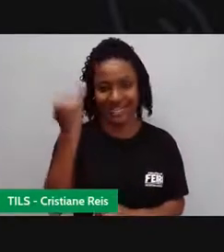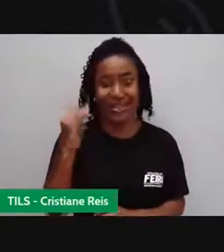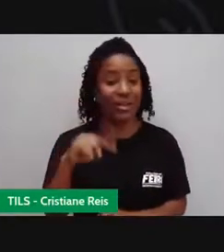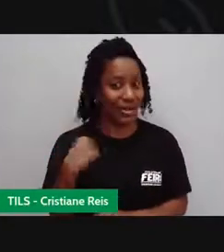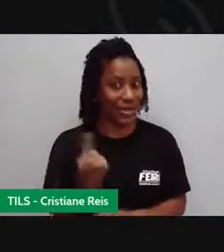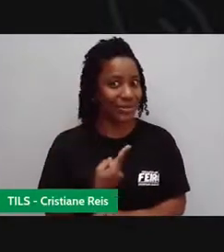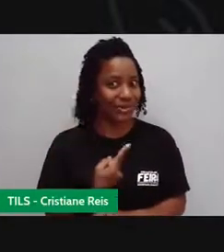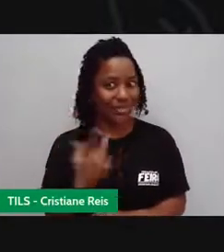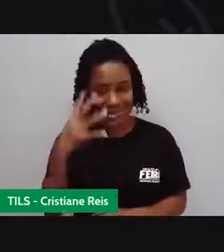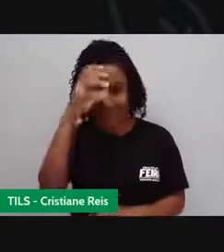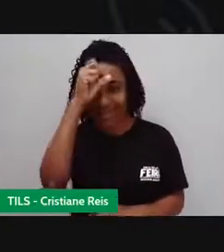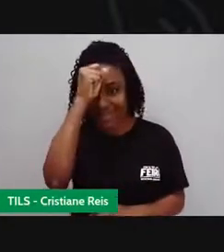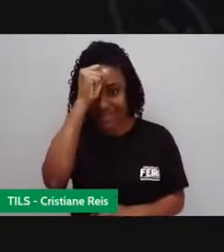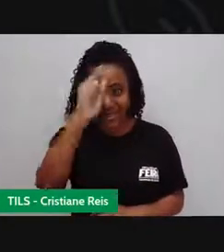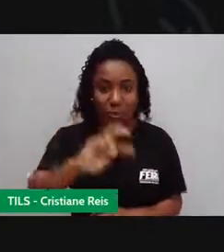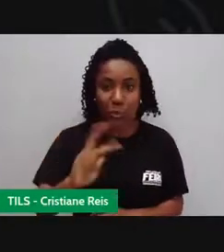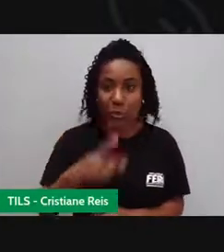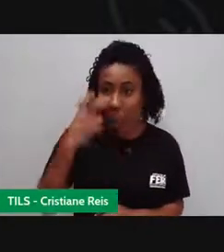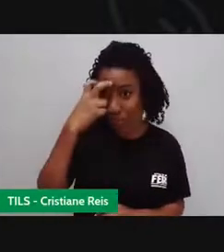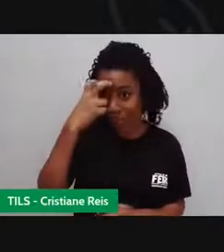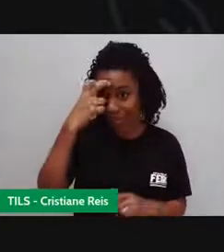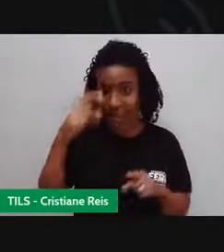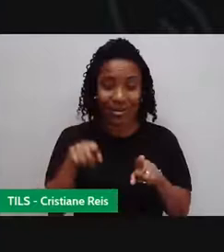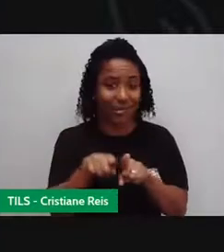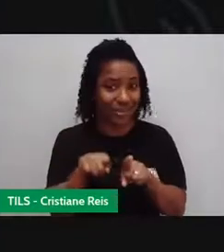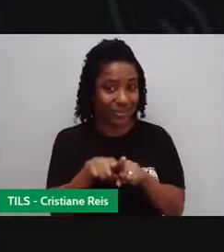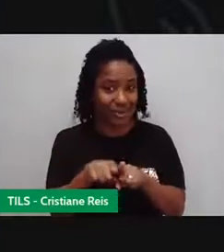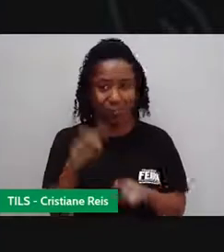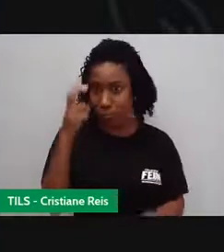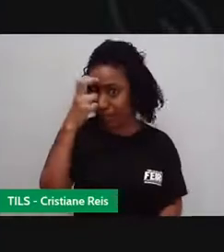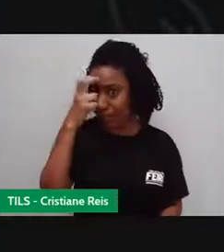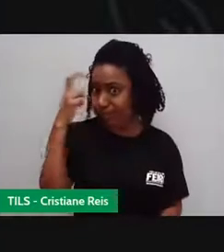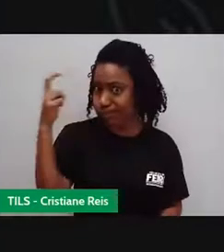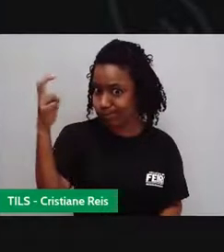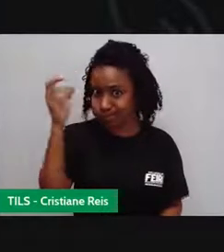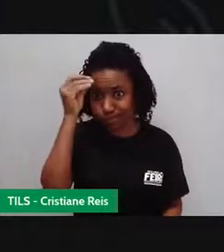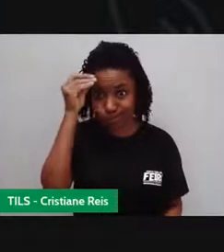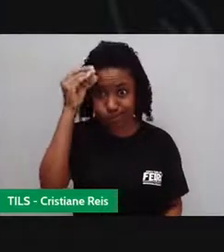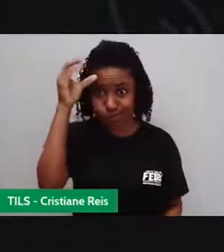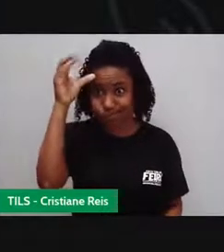repertório cultural e intelectual. Olympic Games.